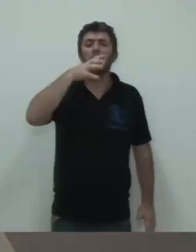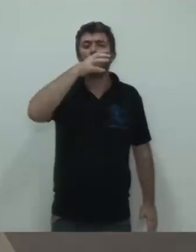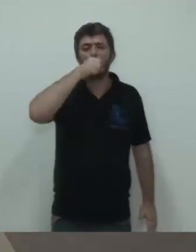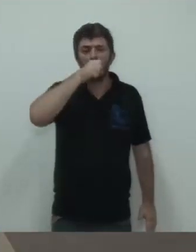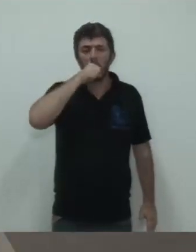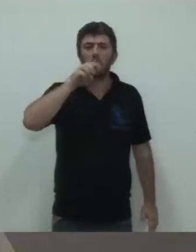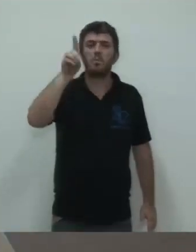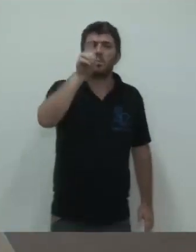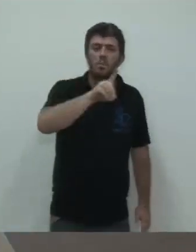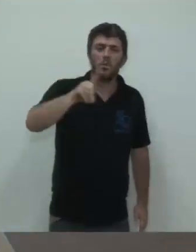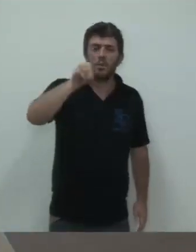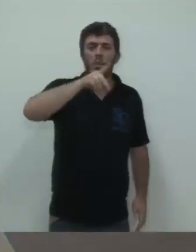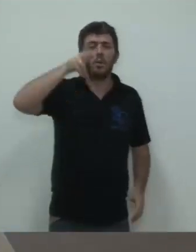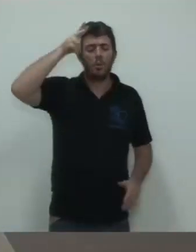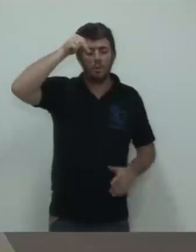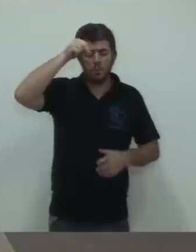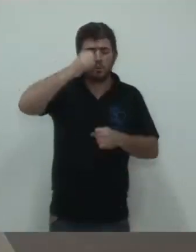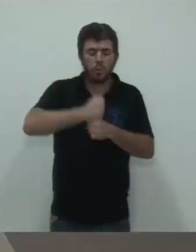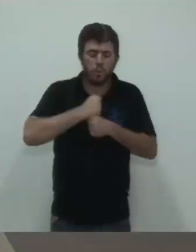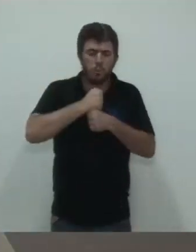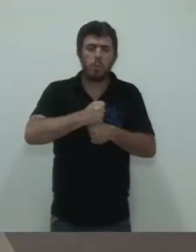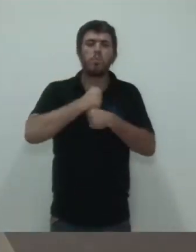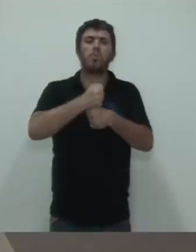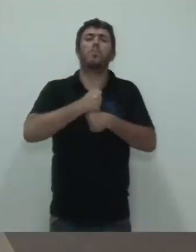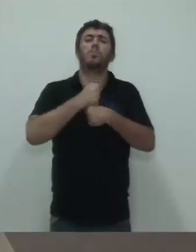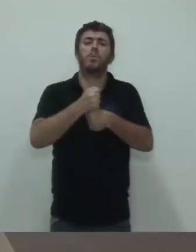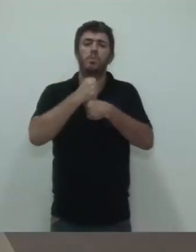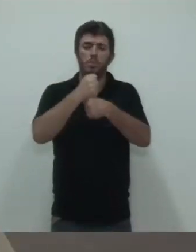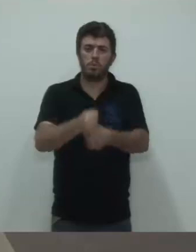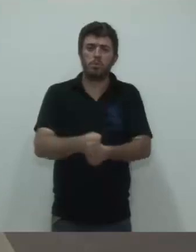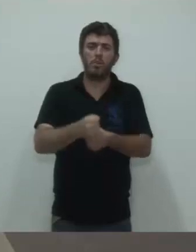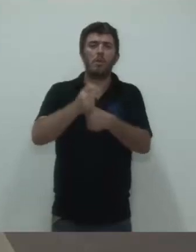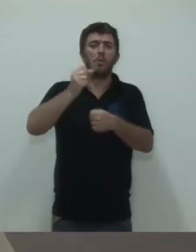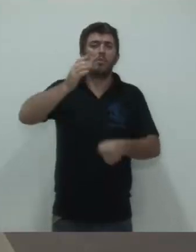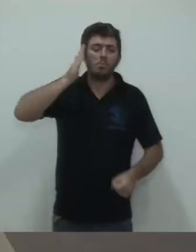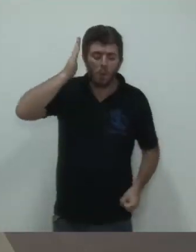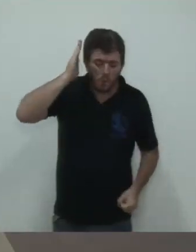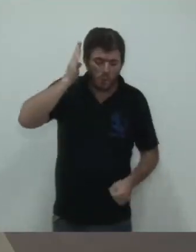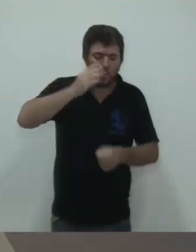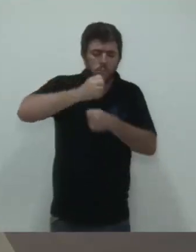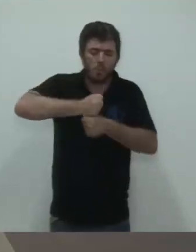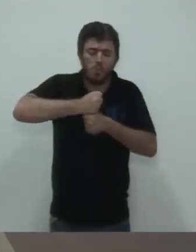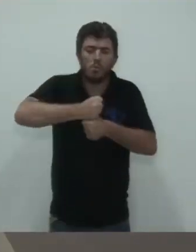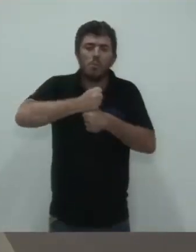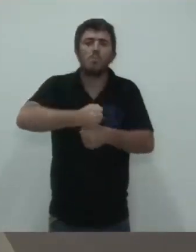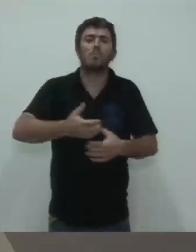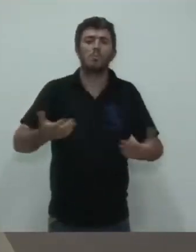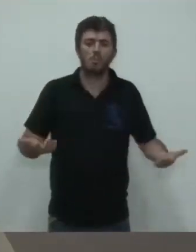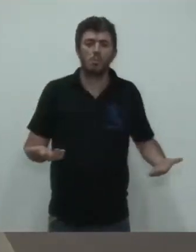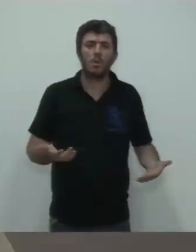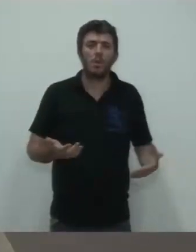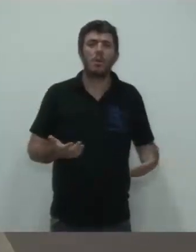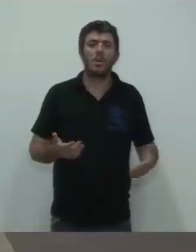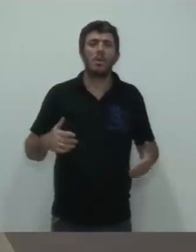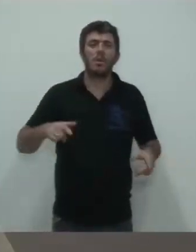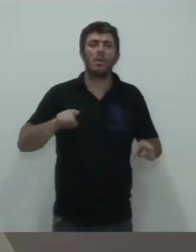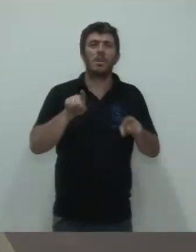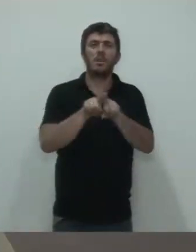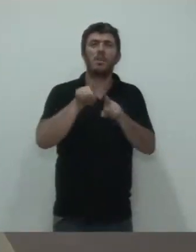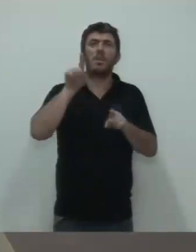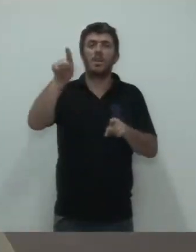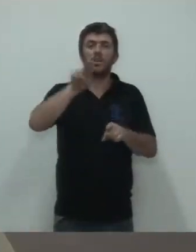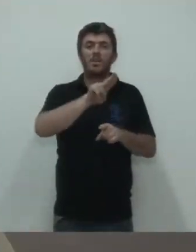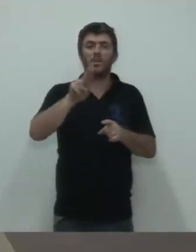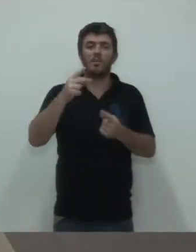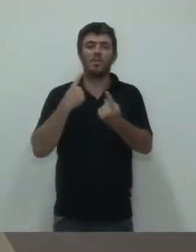desse país se formou no lombo de mulas e burros, sobretudo. A própria Estrada da Boiada tem esse